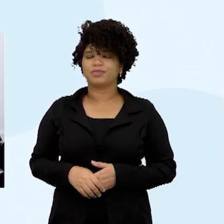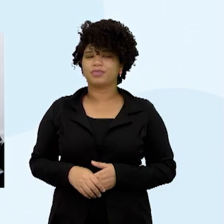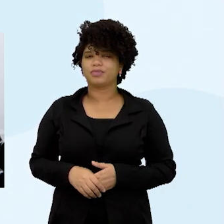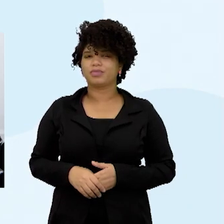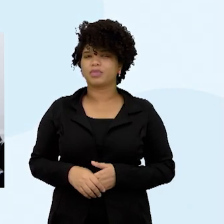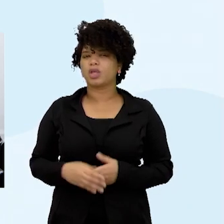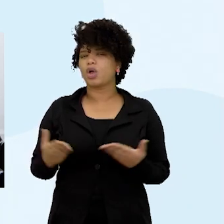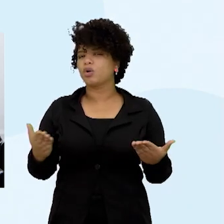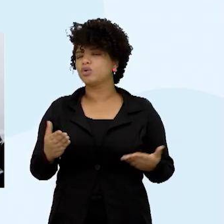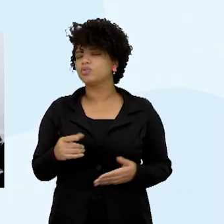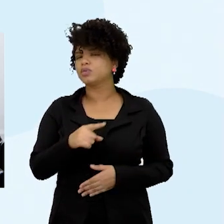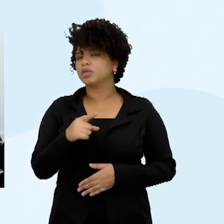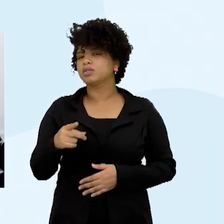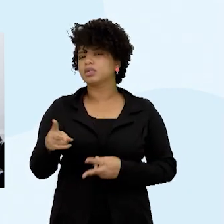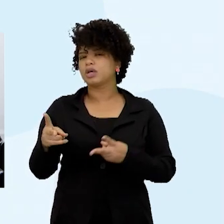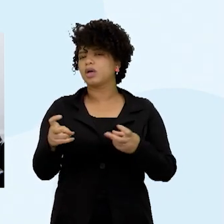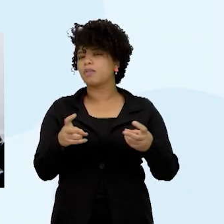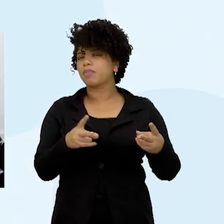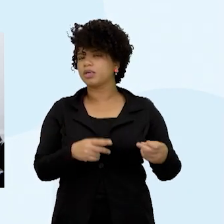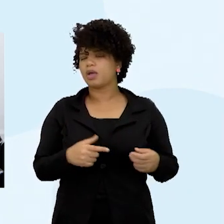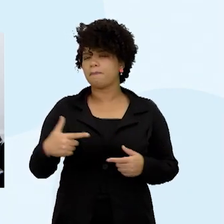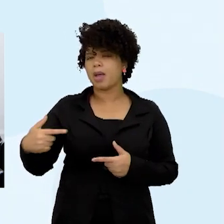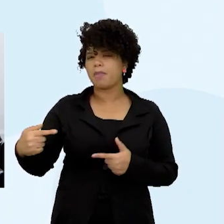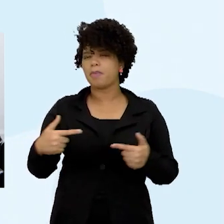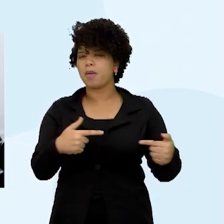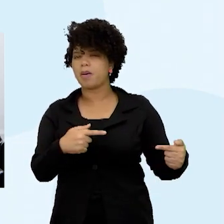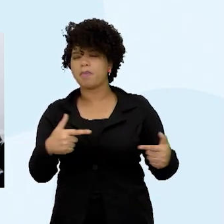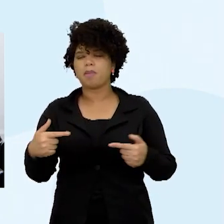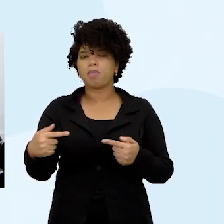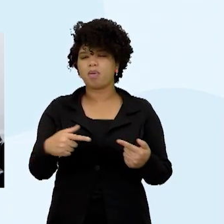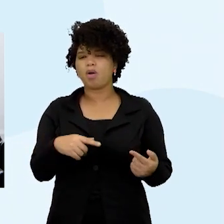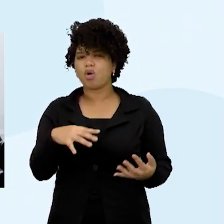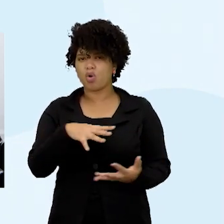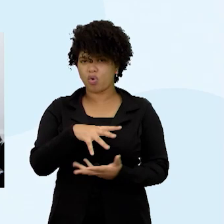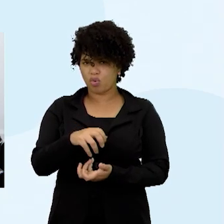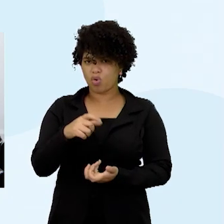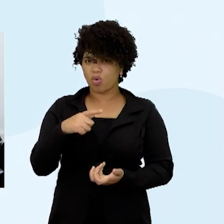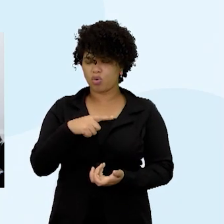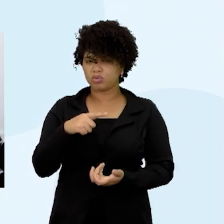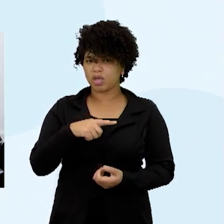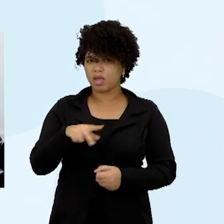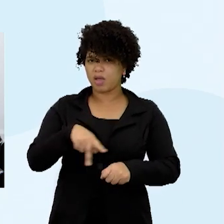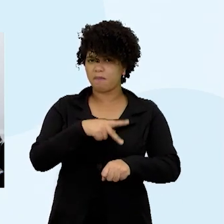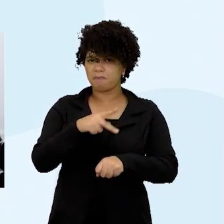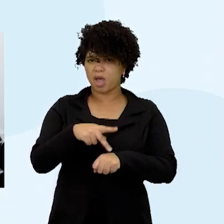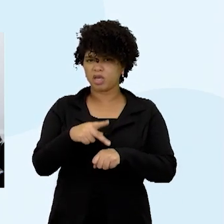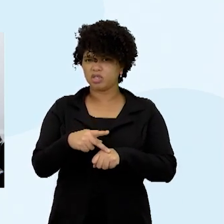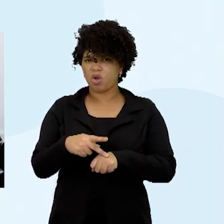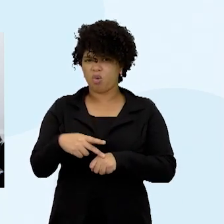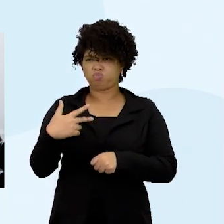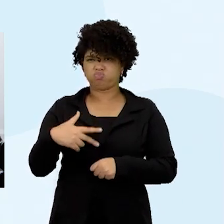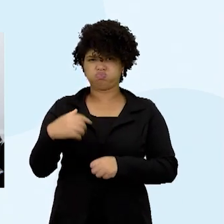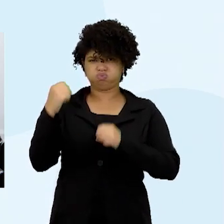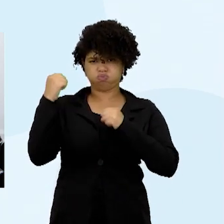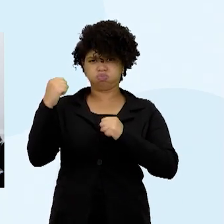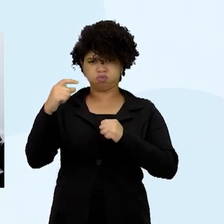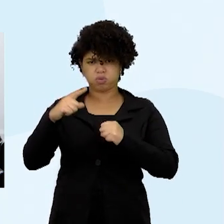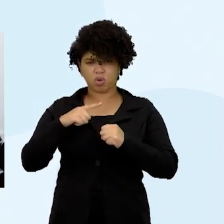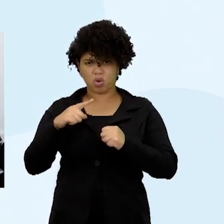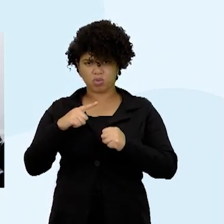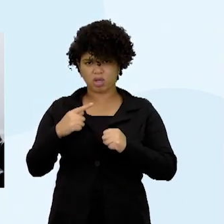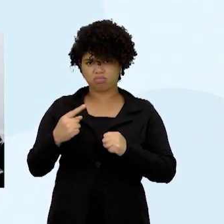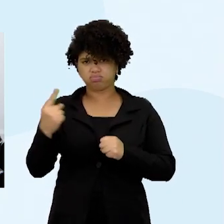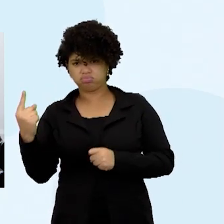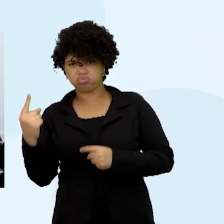nota algum grande conflito geopolítico envolvendo potências bélicas de sistemas